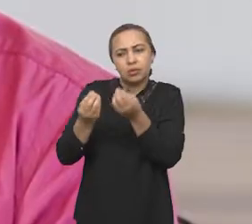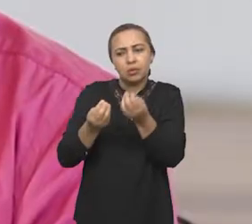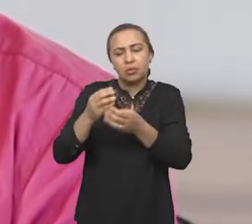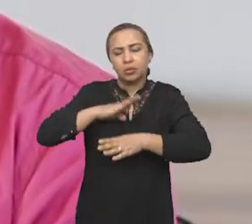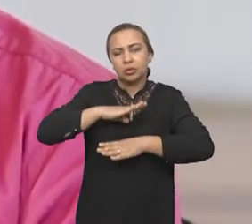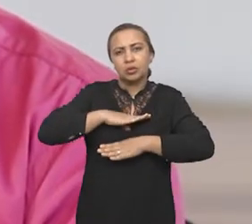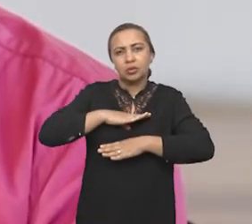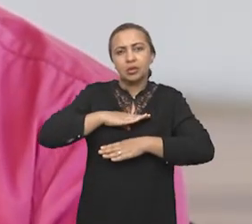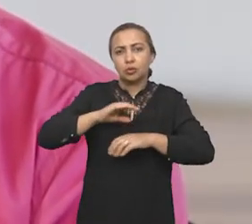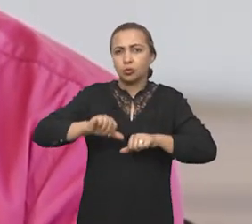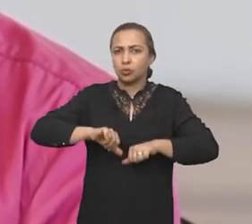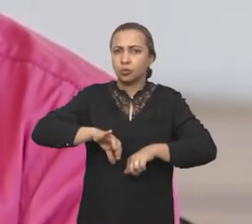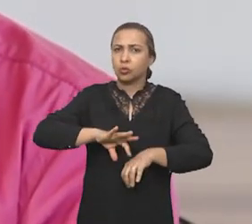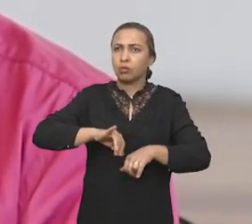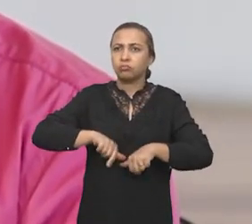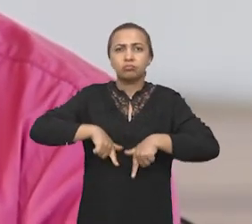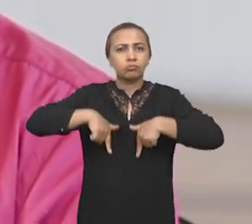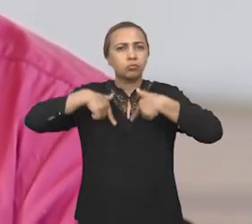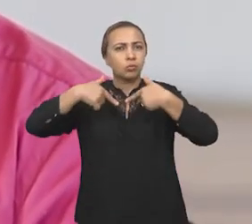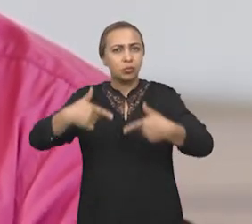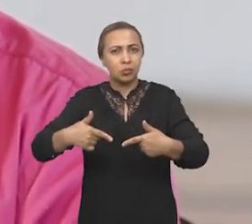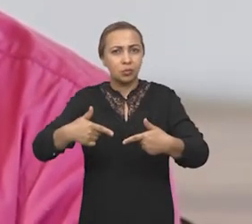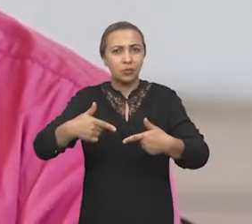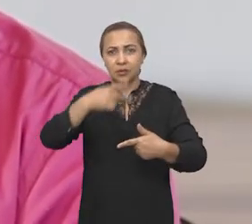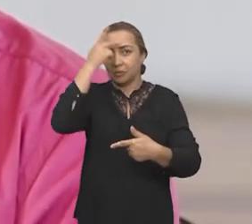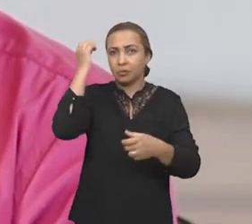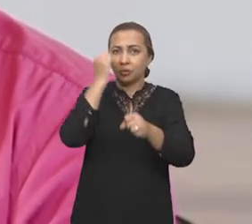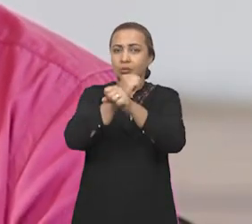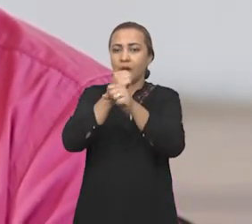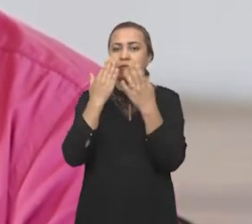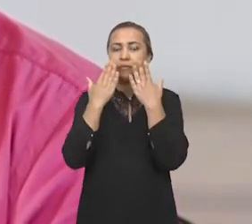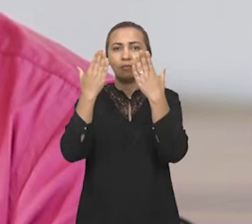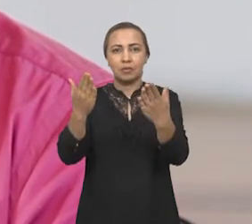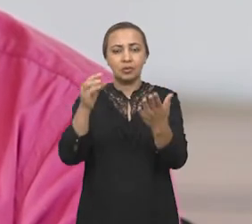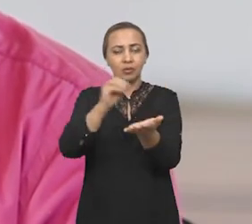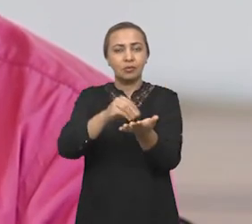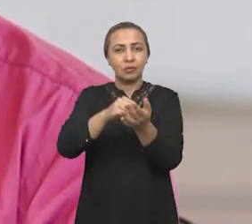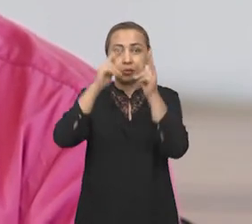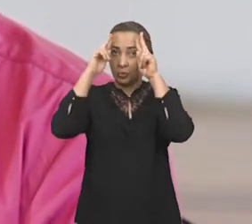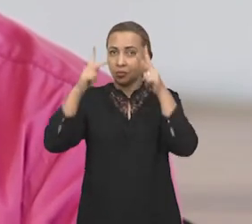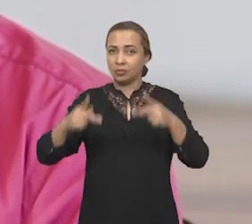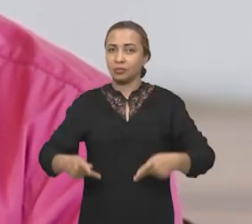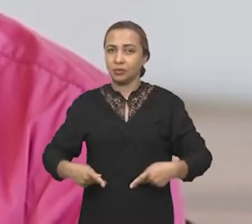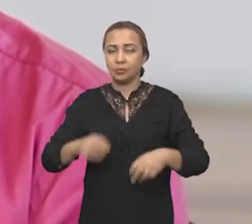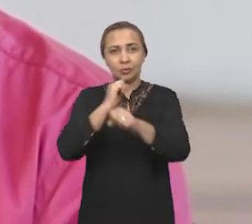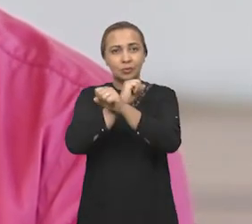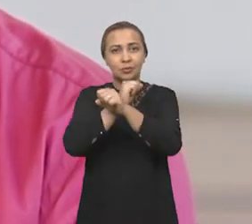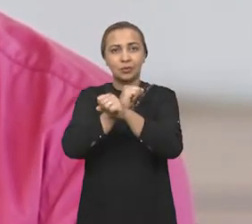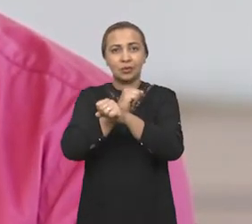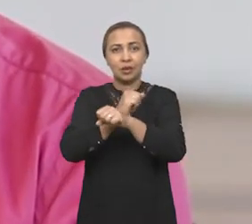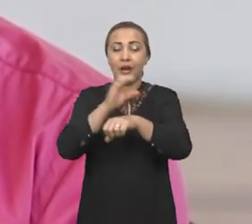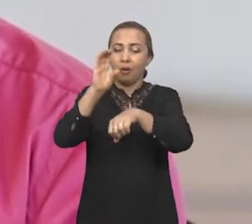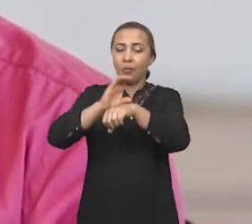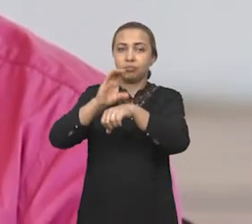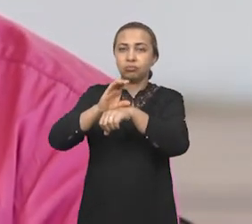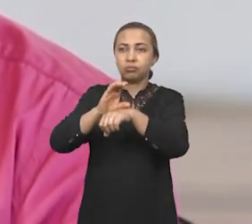resistência dos escravos frente à desumanização da escravidão. A constituição